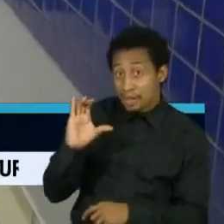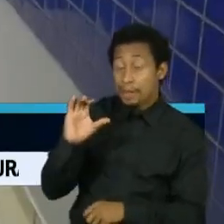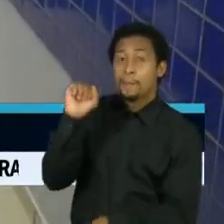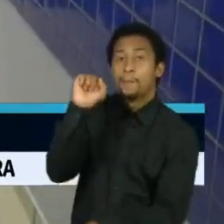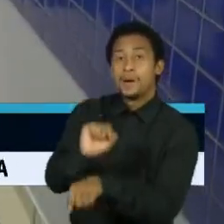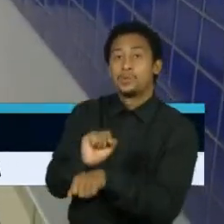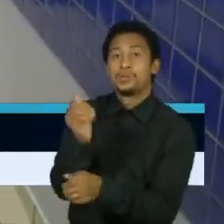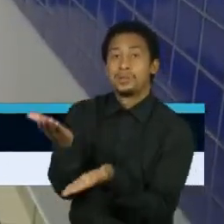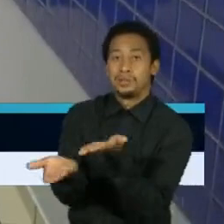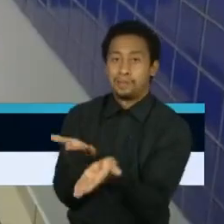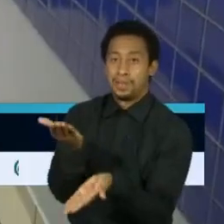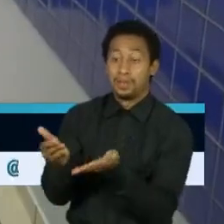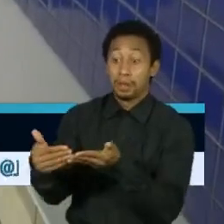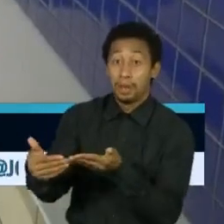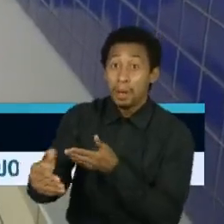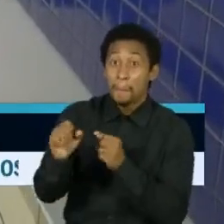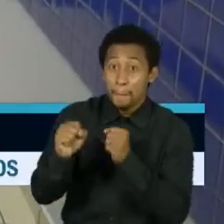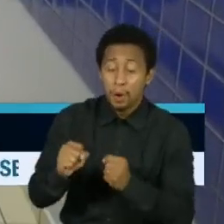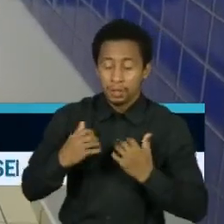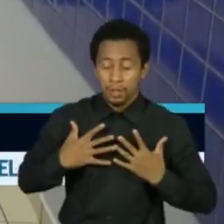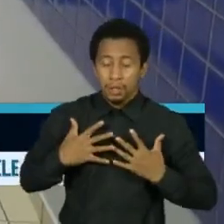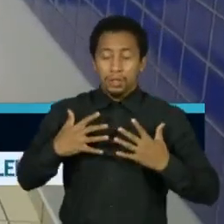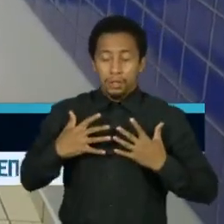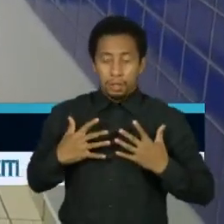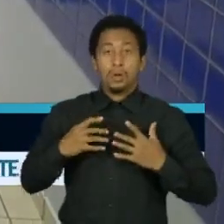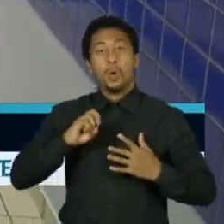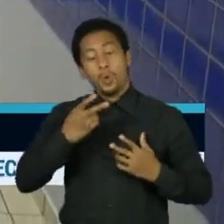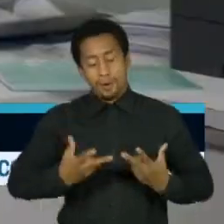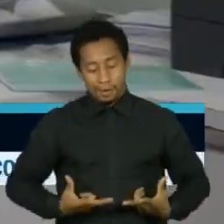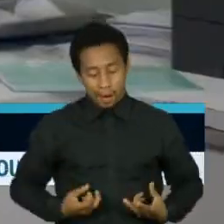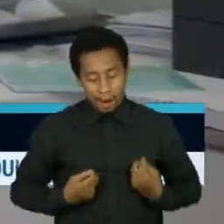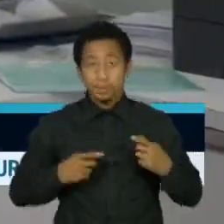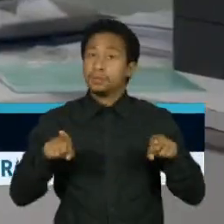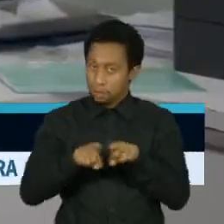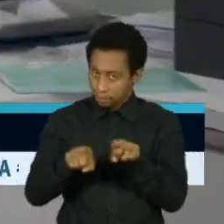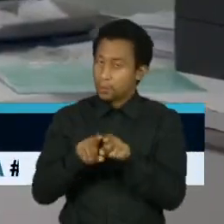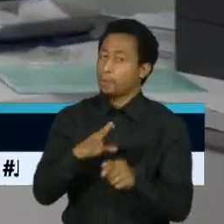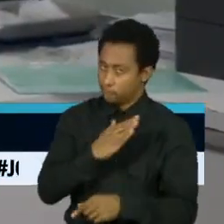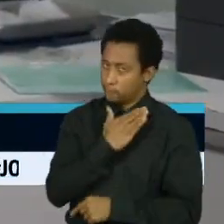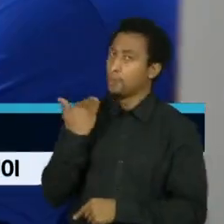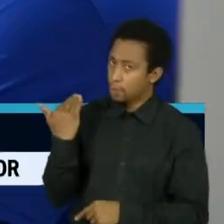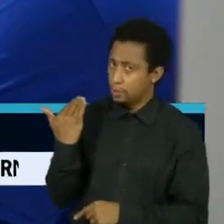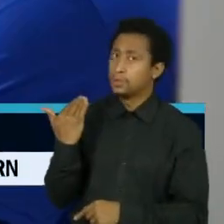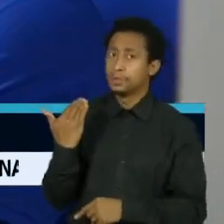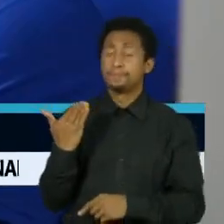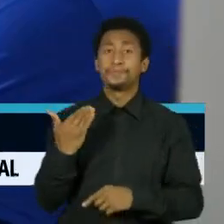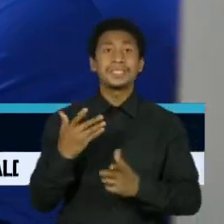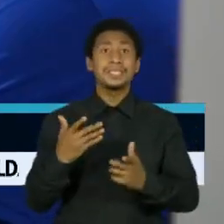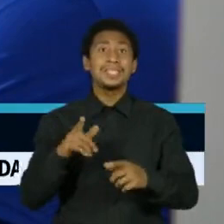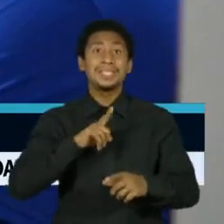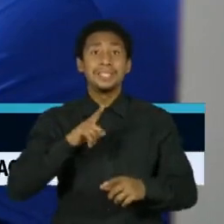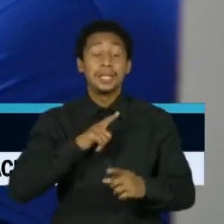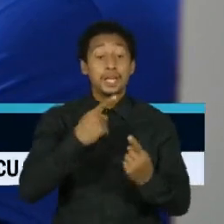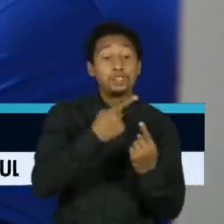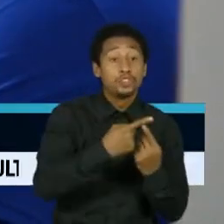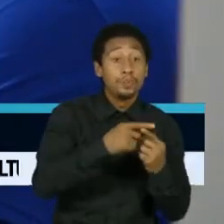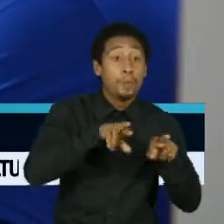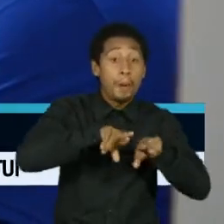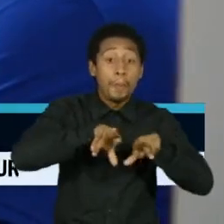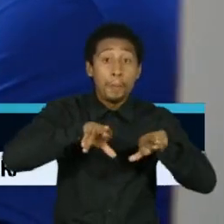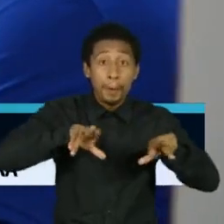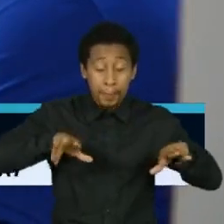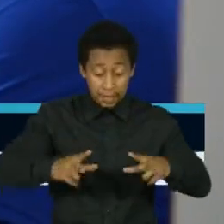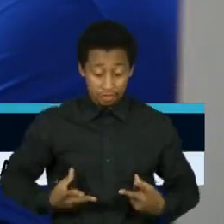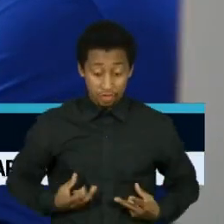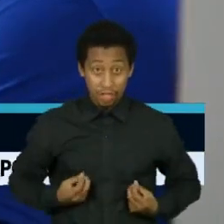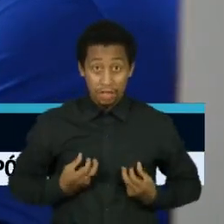pode evoluir para uma cirrose, câncer e levar à morte. Em relação aos diferentes tipos de câncer, os dados são